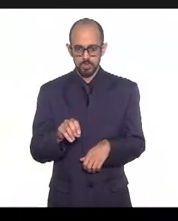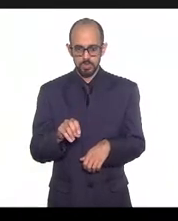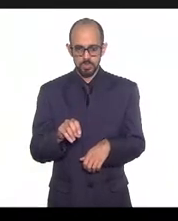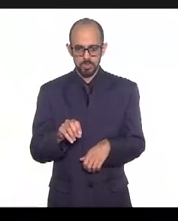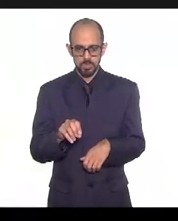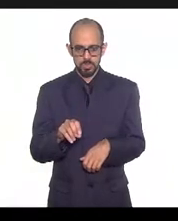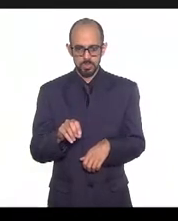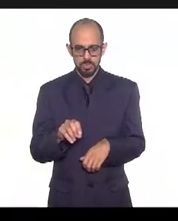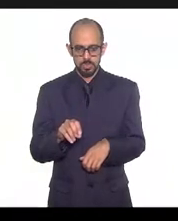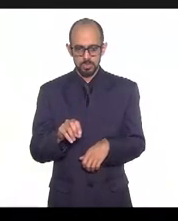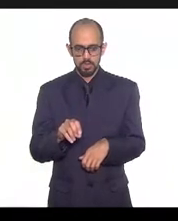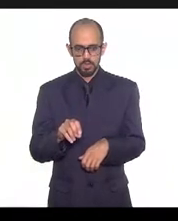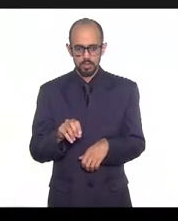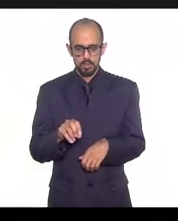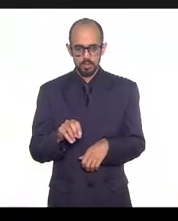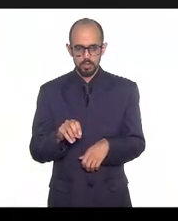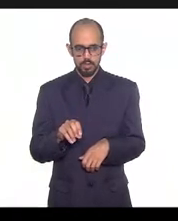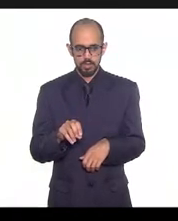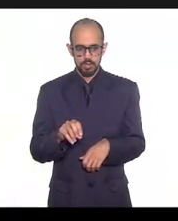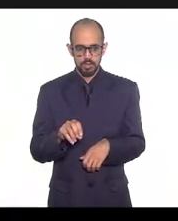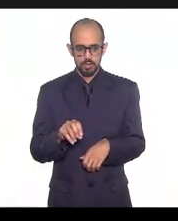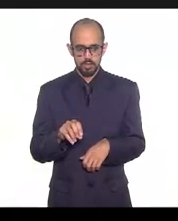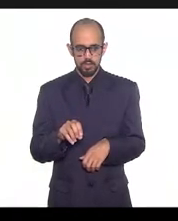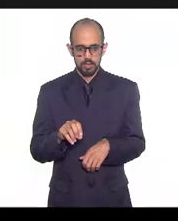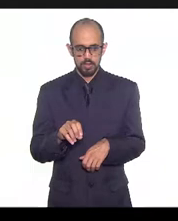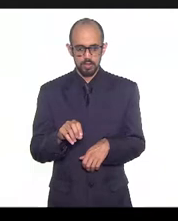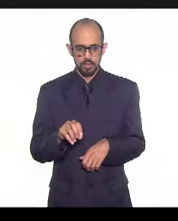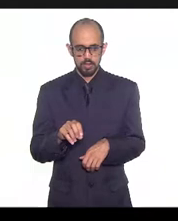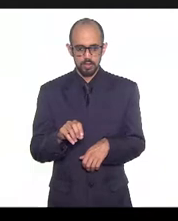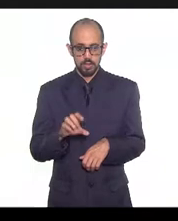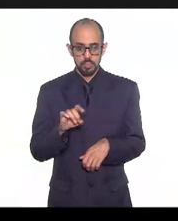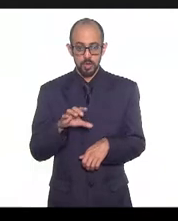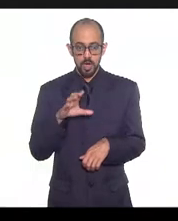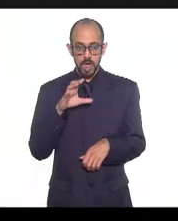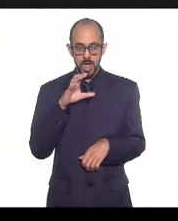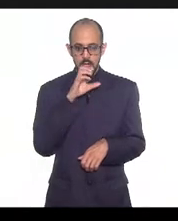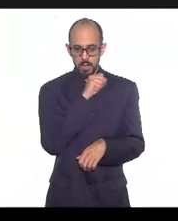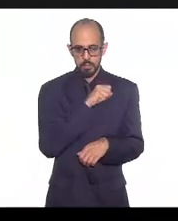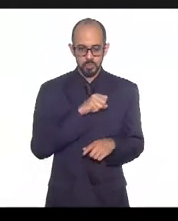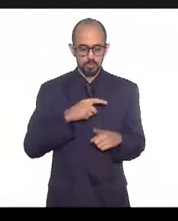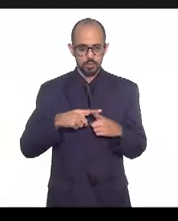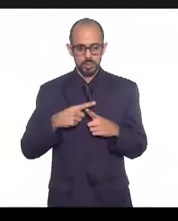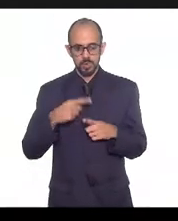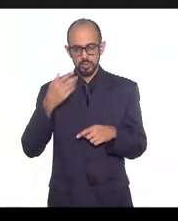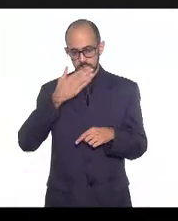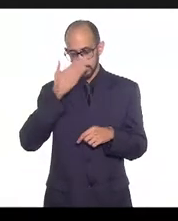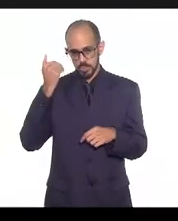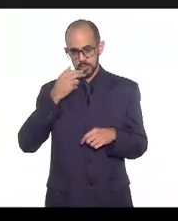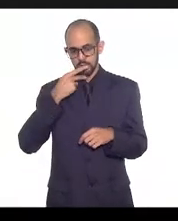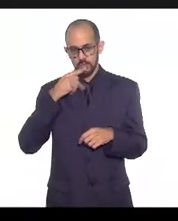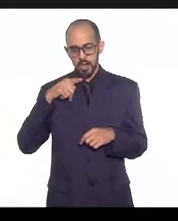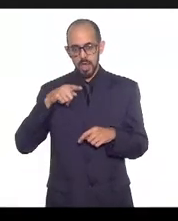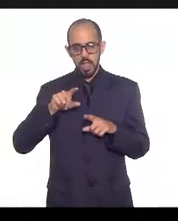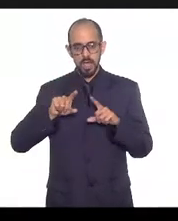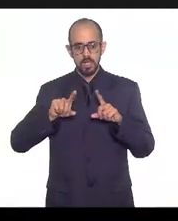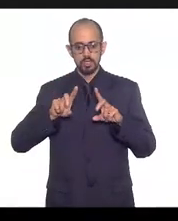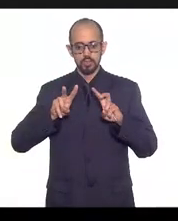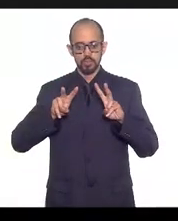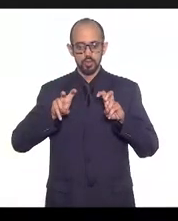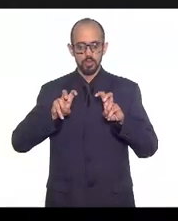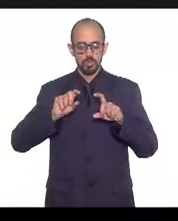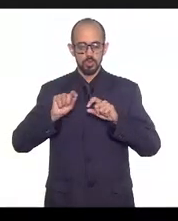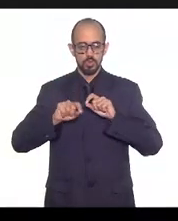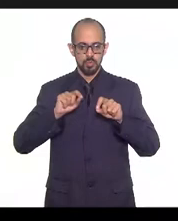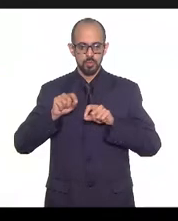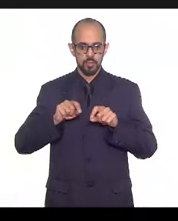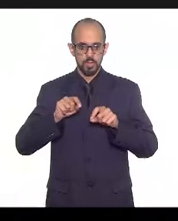Eu posso... É bem rápido, deputado, é só que eu esqueci de pontuar a questão das avaléticas para todos, não só